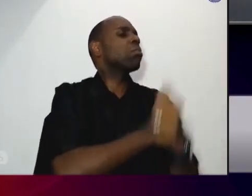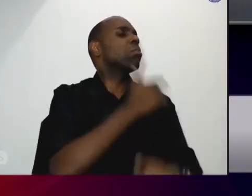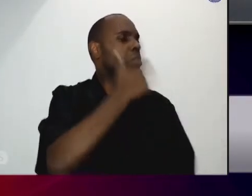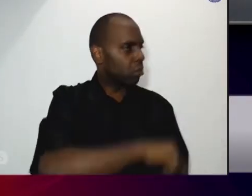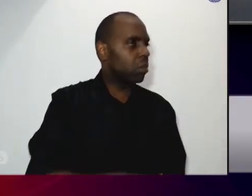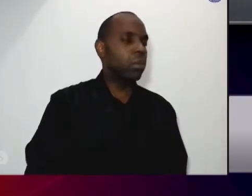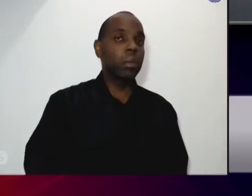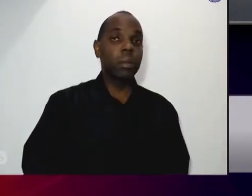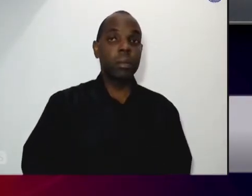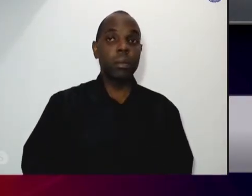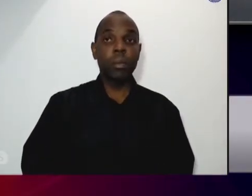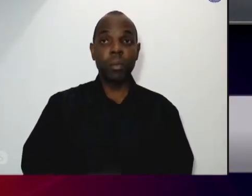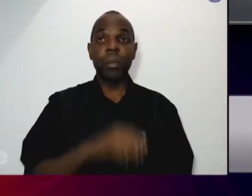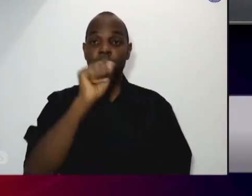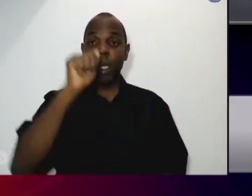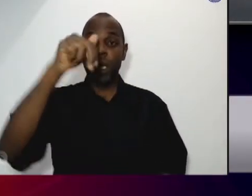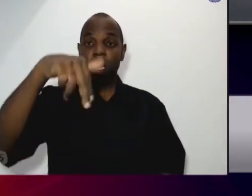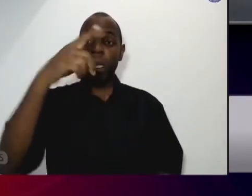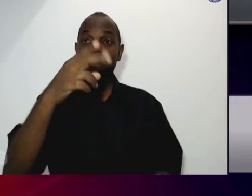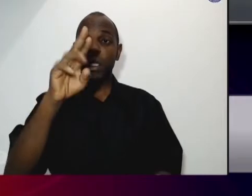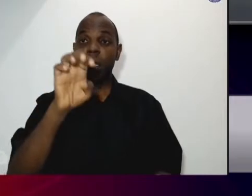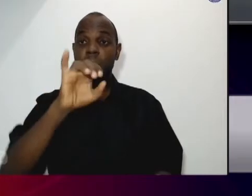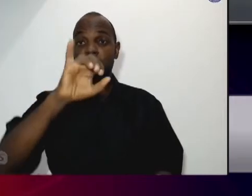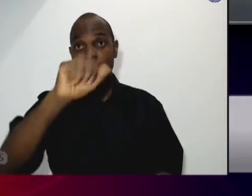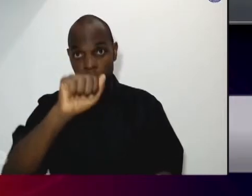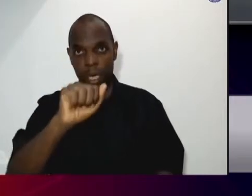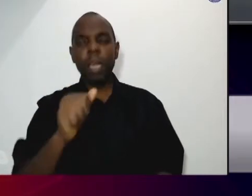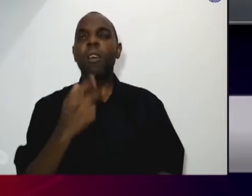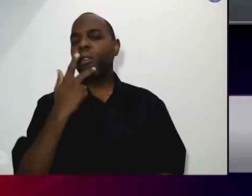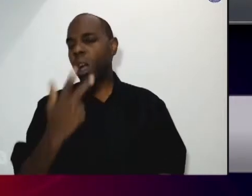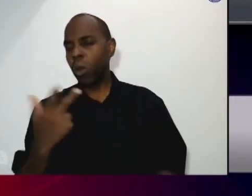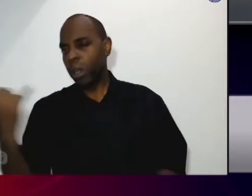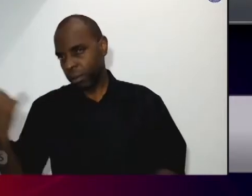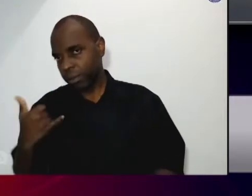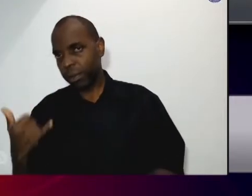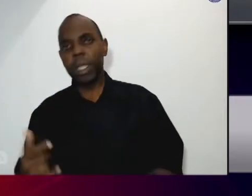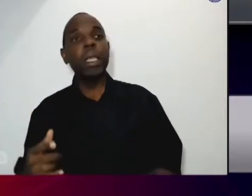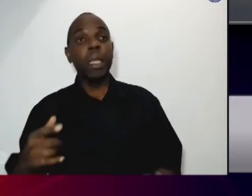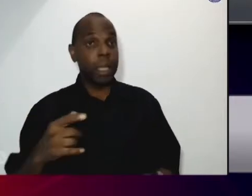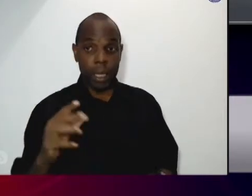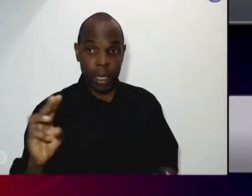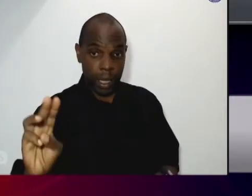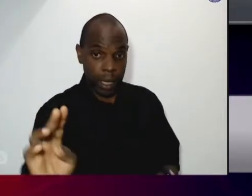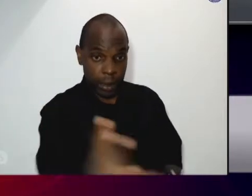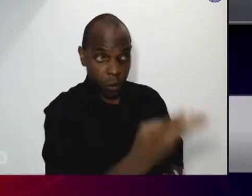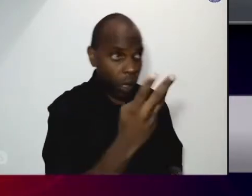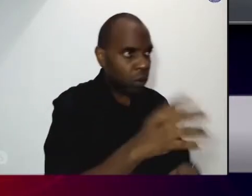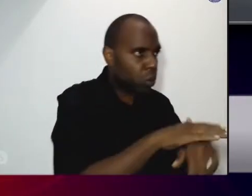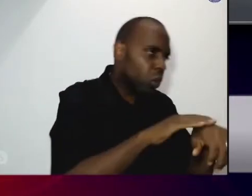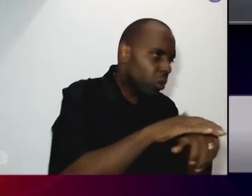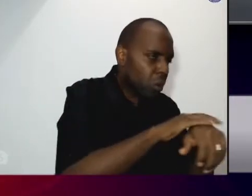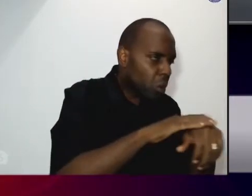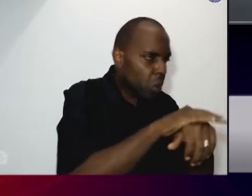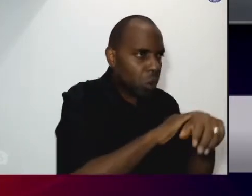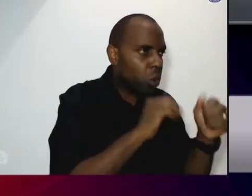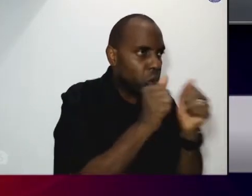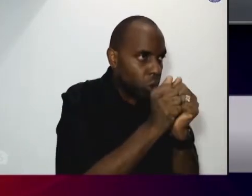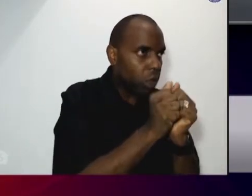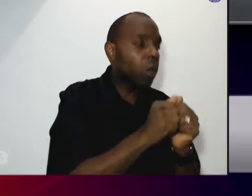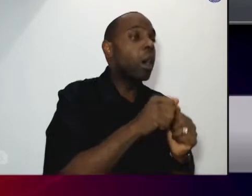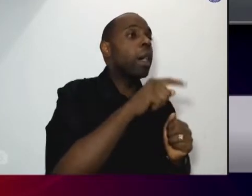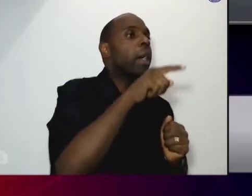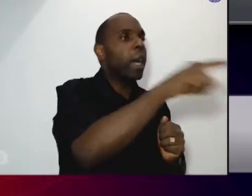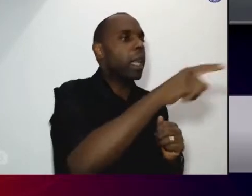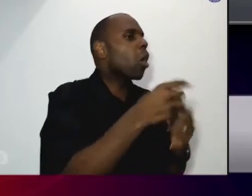vítima elas vão criar estratégias para que ela consiga romper esse ciclo de violência então esse